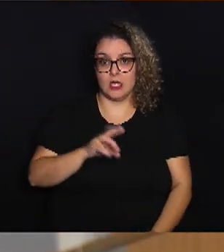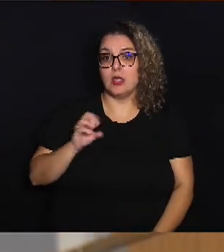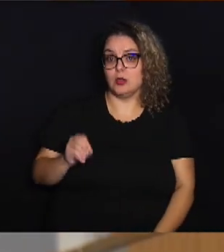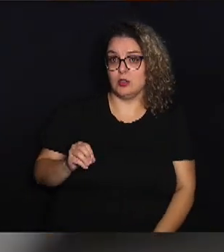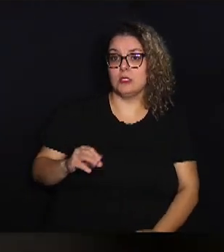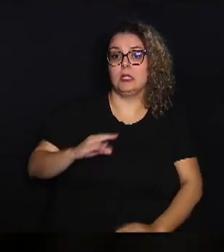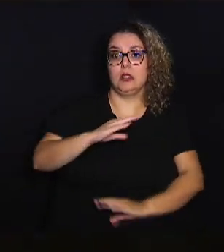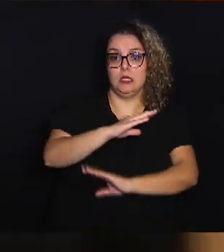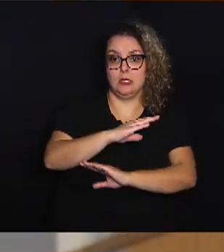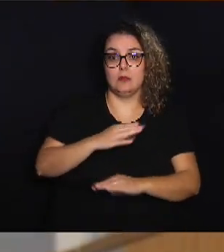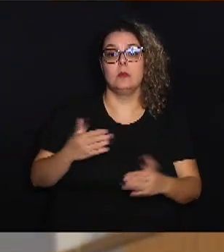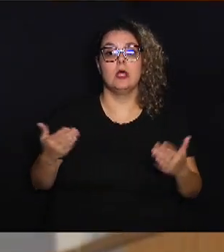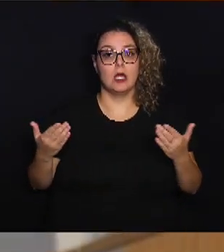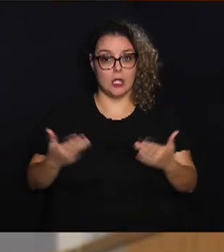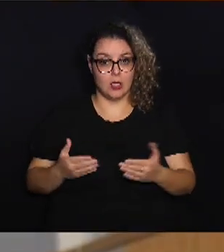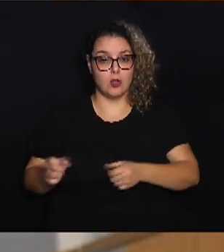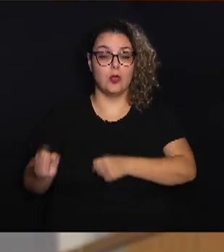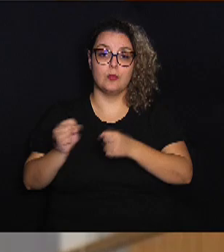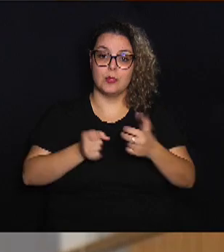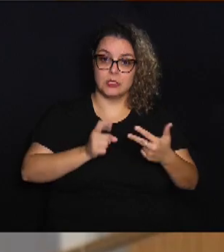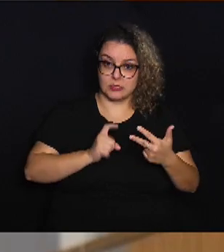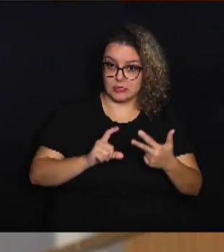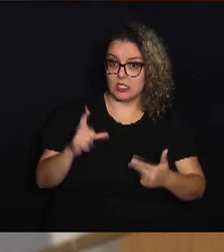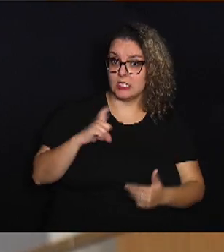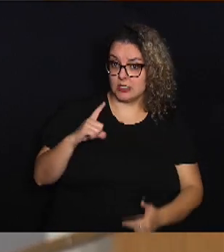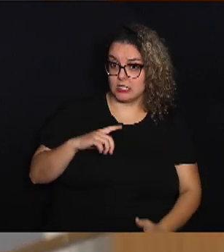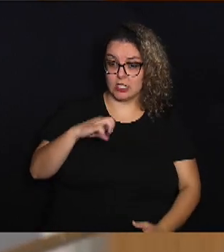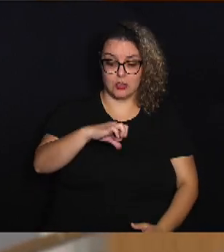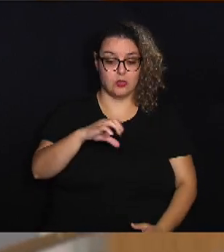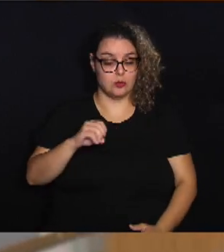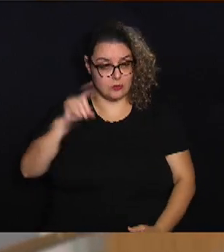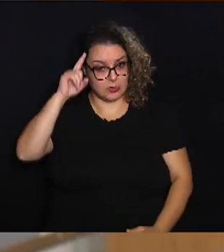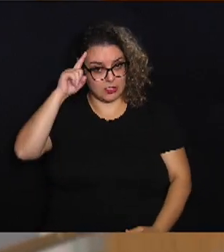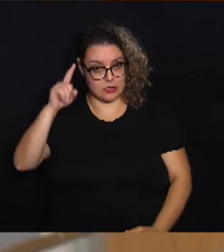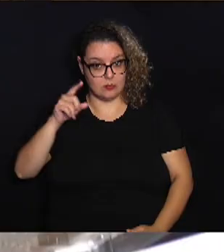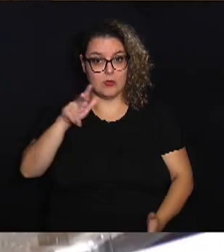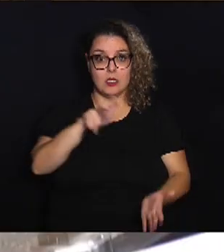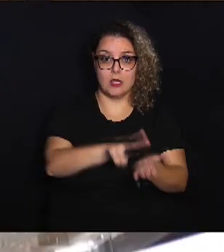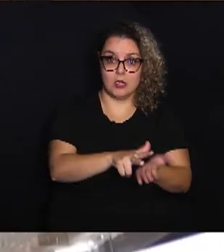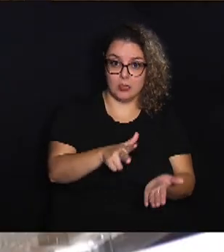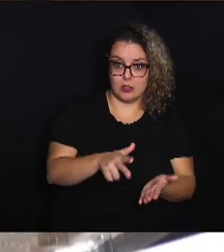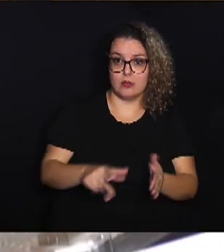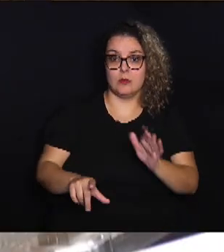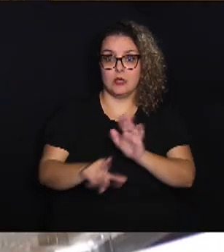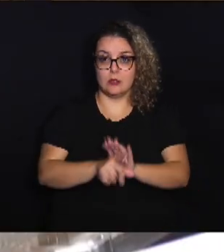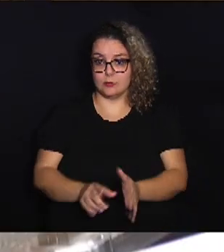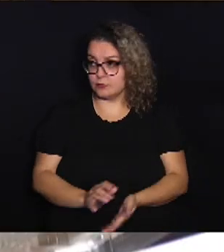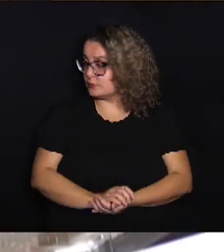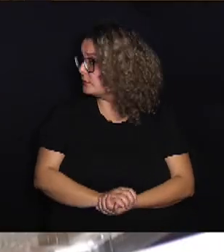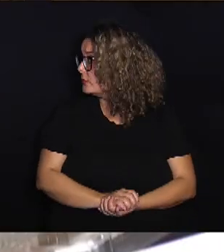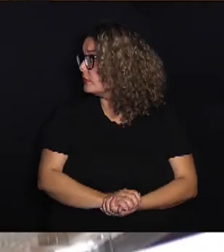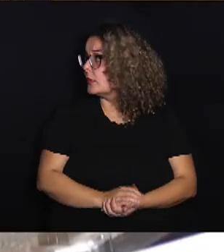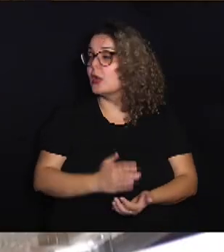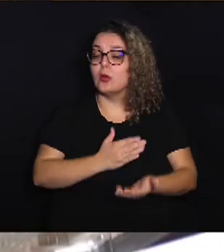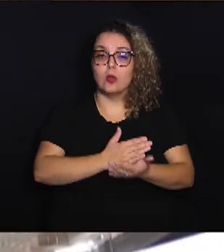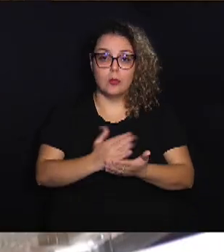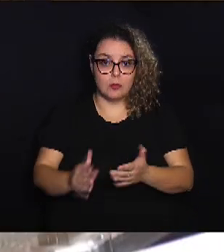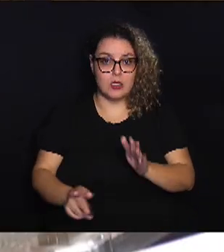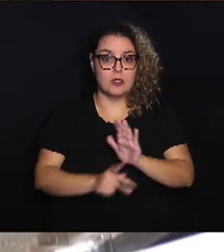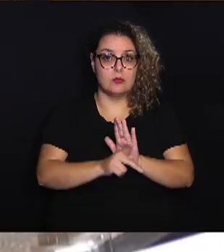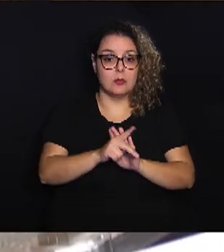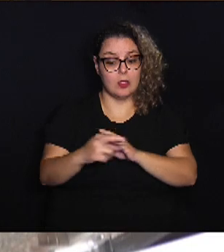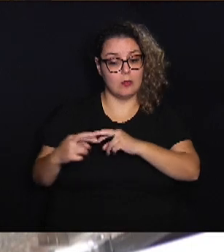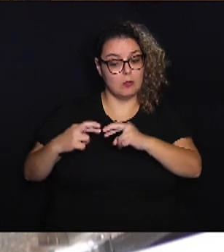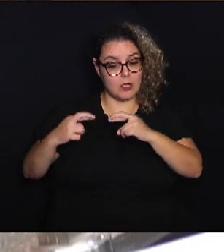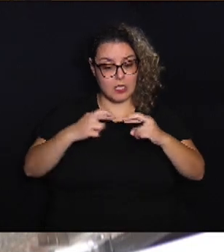Câmara. Agora, o Poder Executivo terá 90 dias para regulamentar a lei. princípio do projeto é fazer uma análise